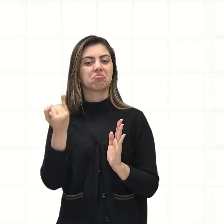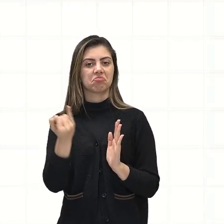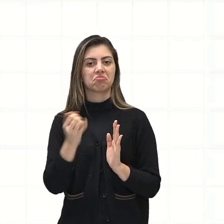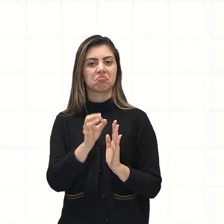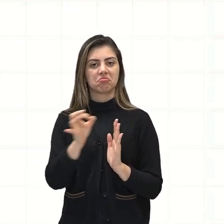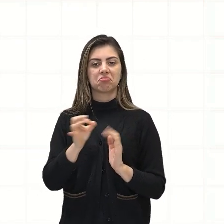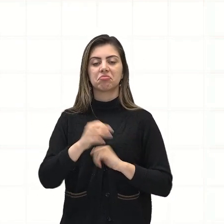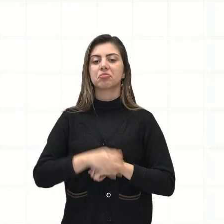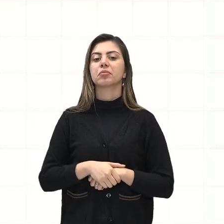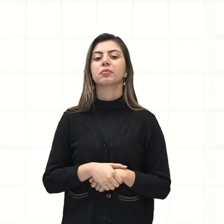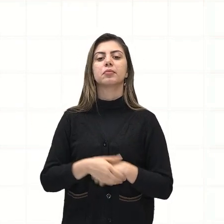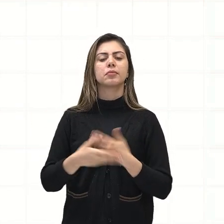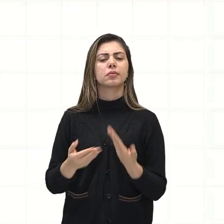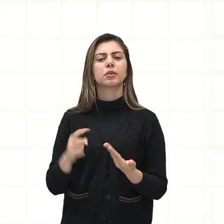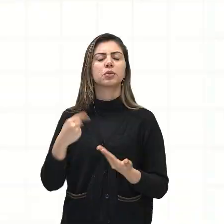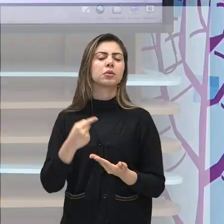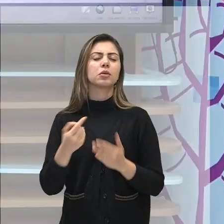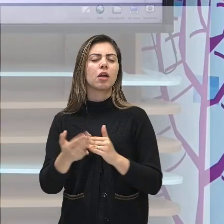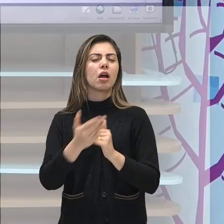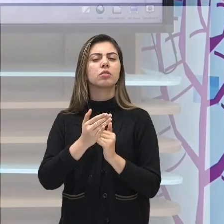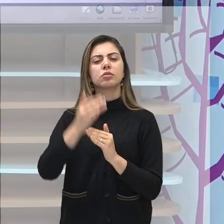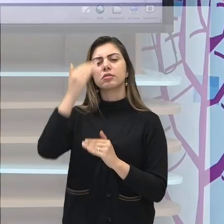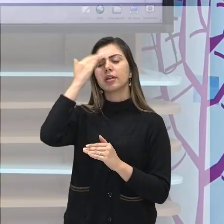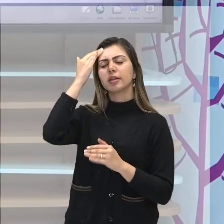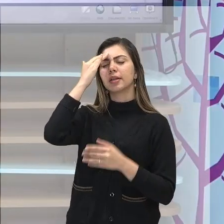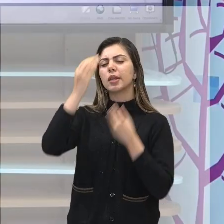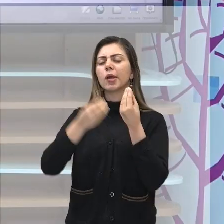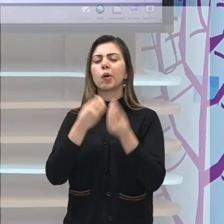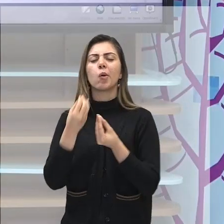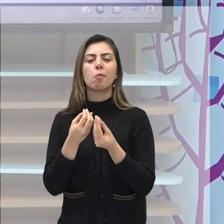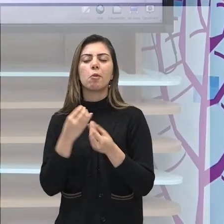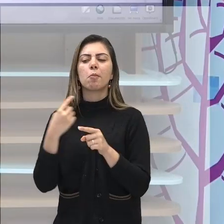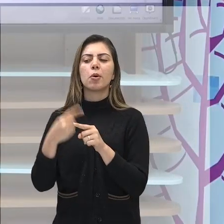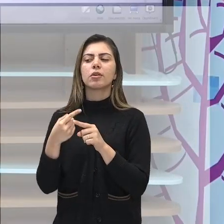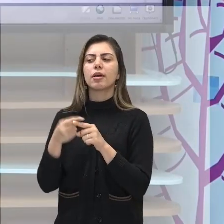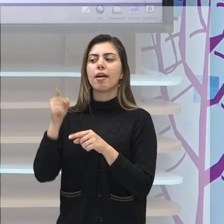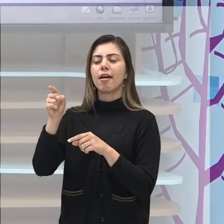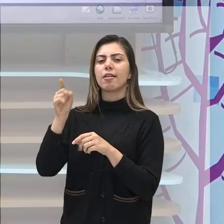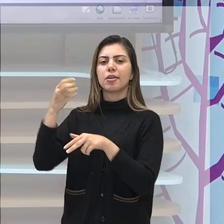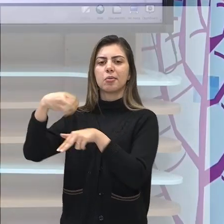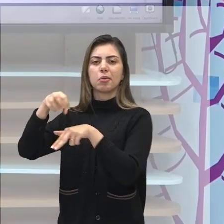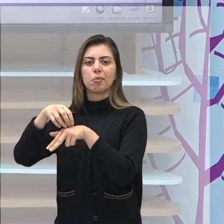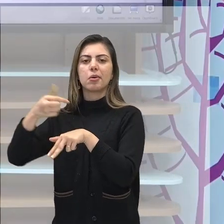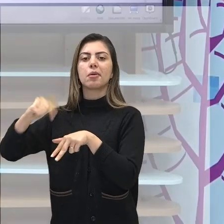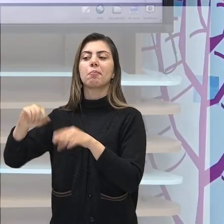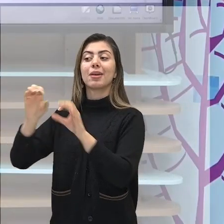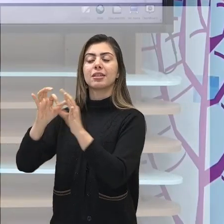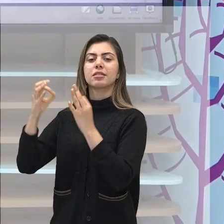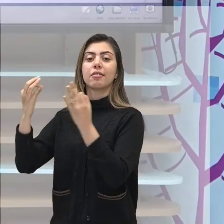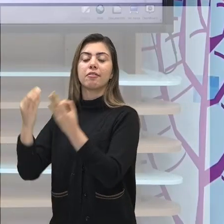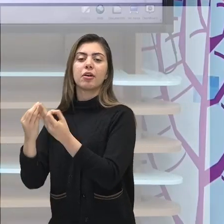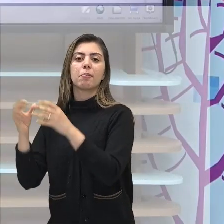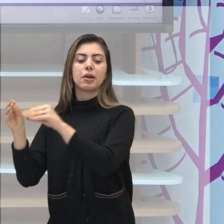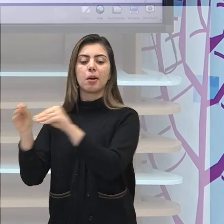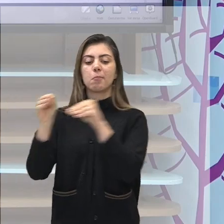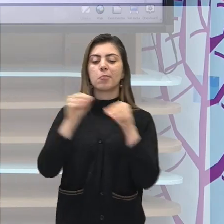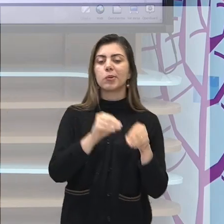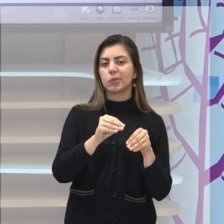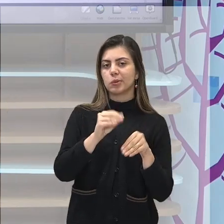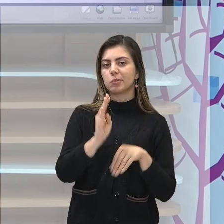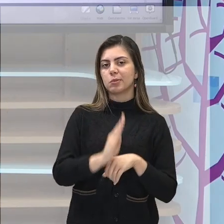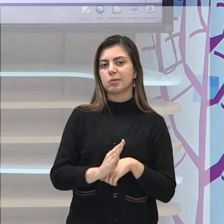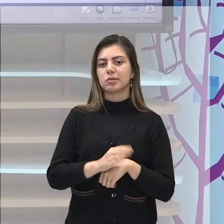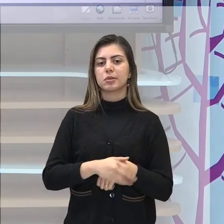importante para compreendermos por que a coroa real portuguesa vai